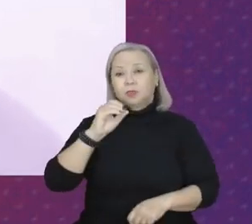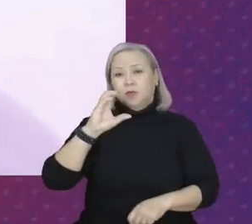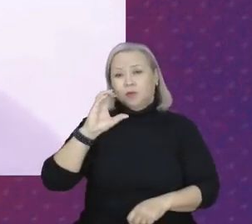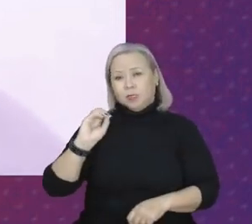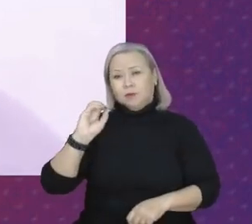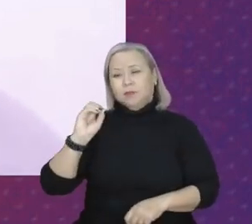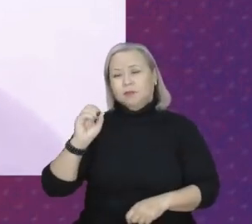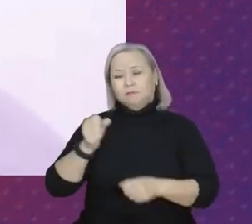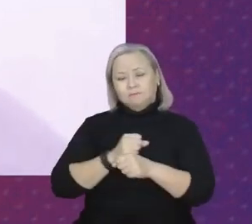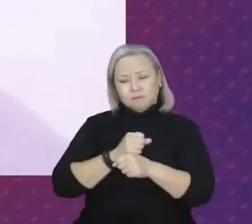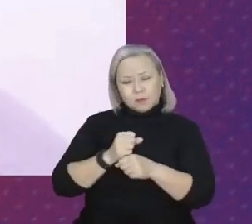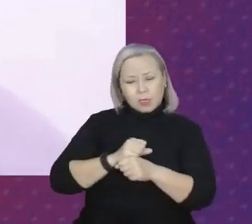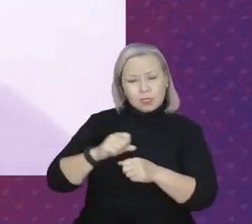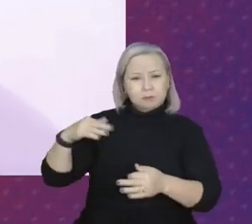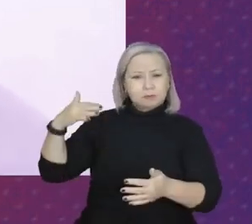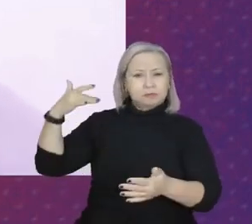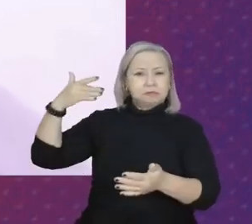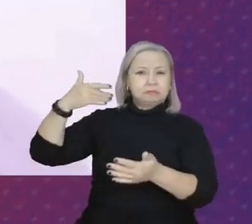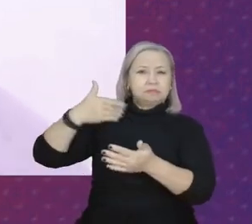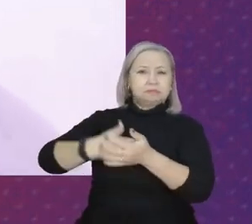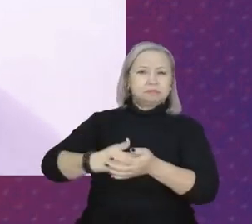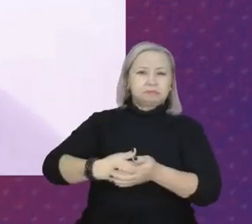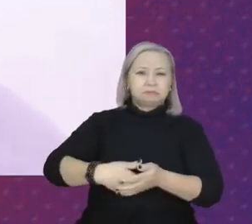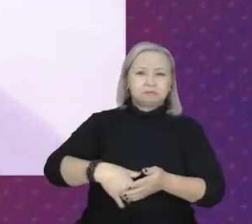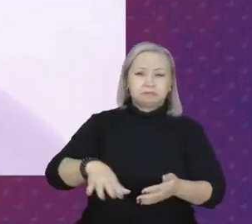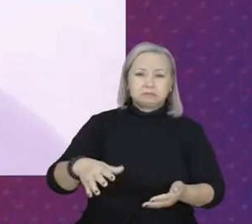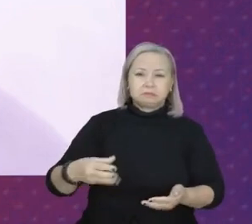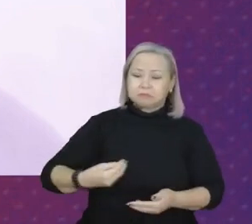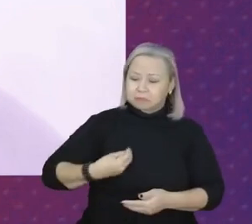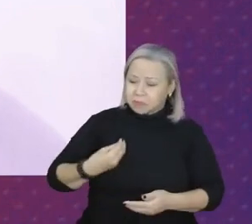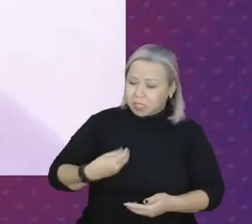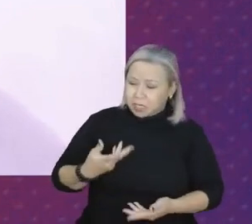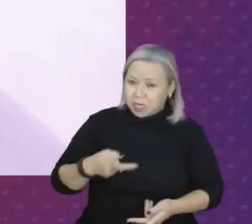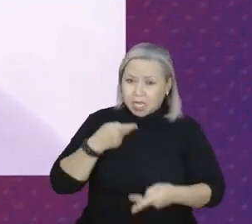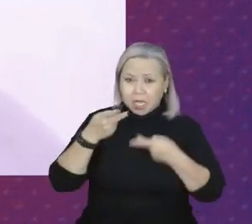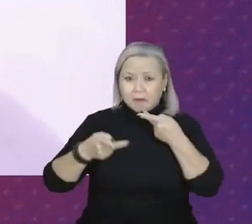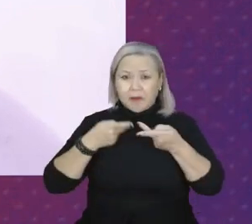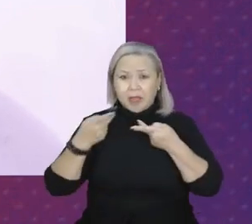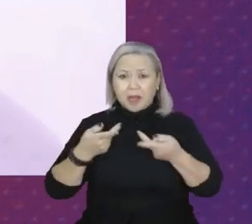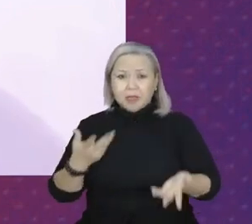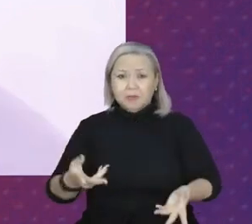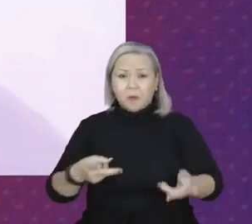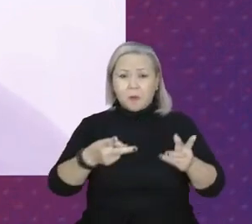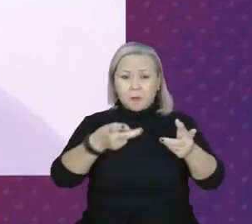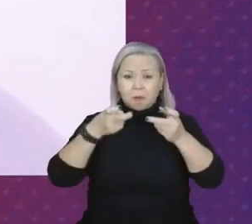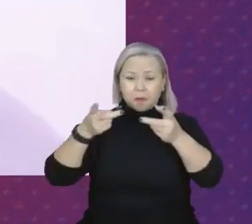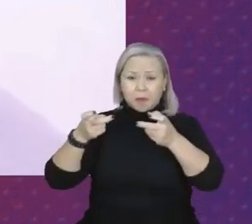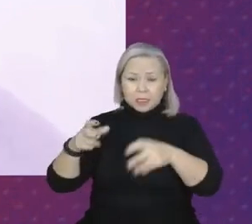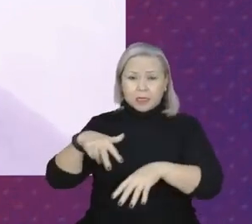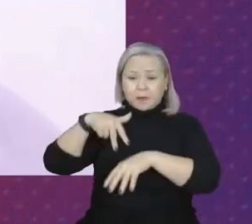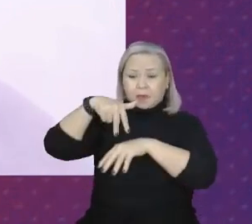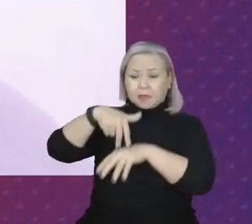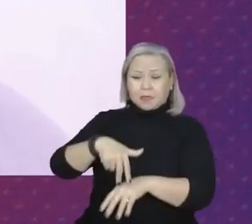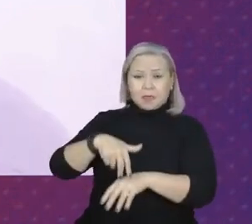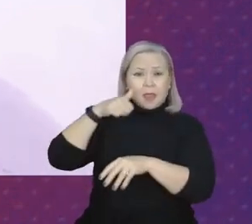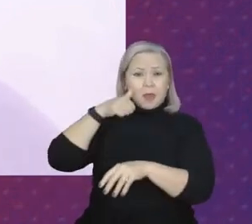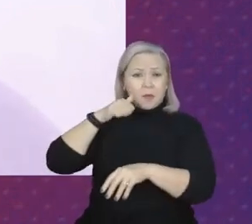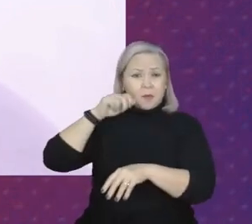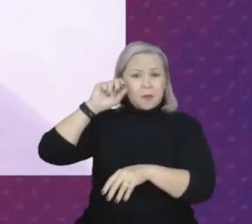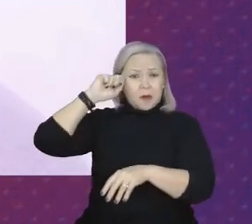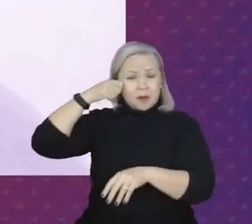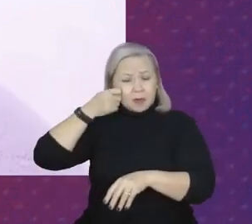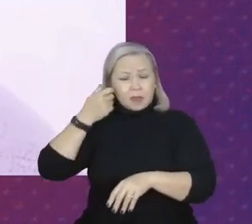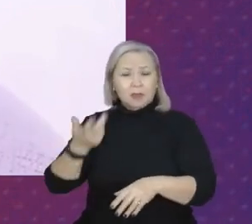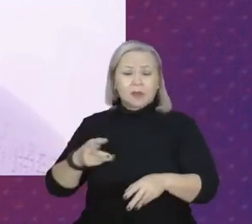passaram, e nós estamos aqui falando sobre visibilidade de uma população que é mais de